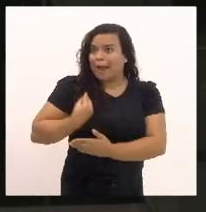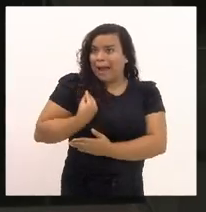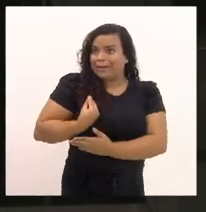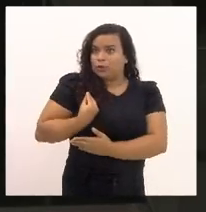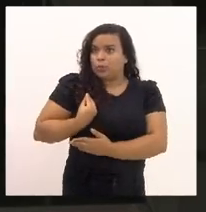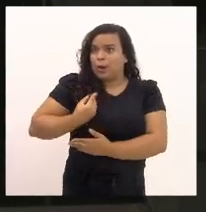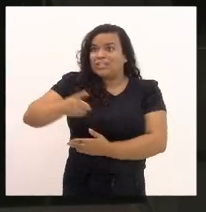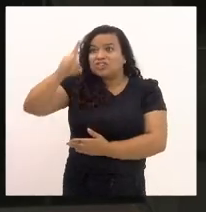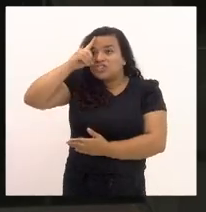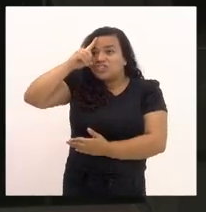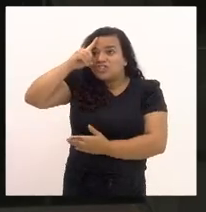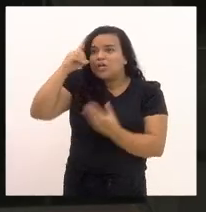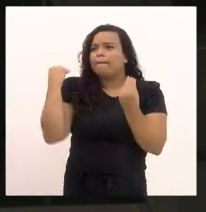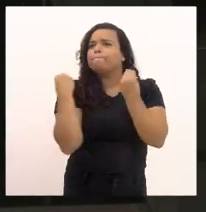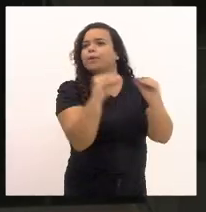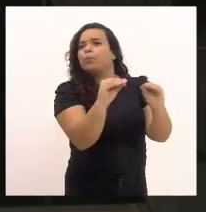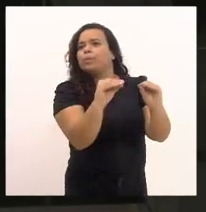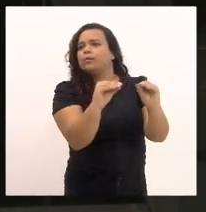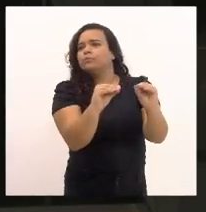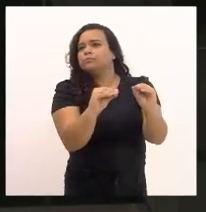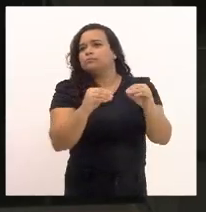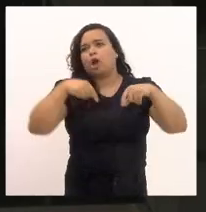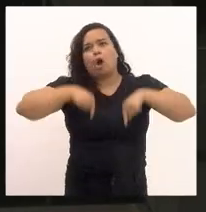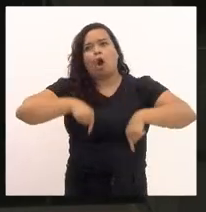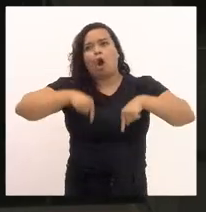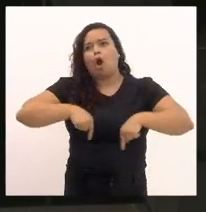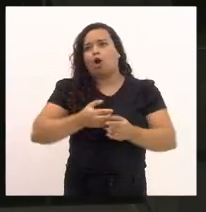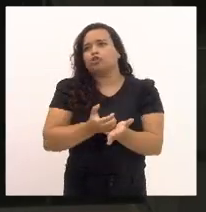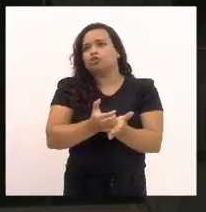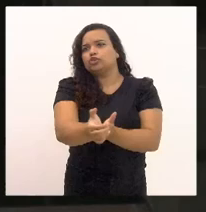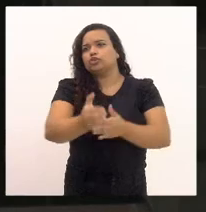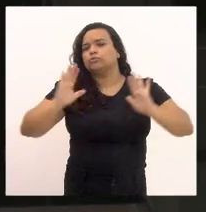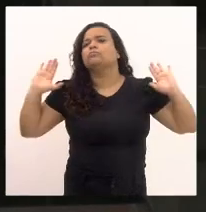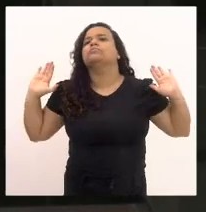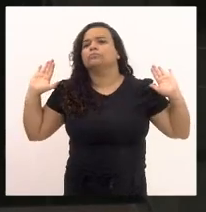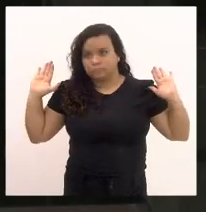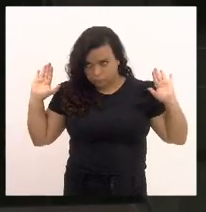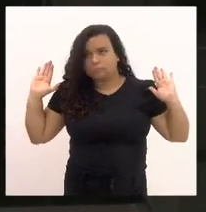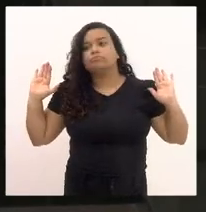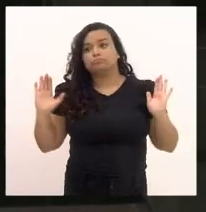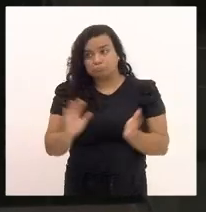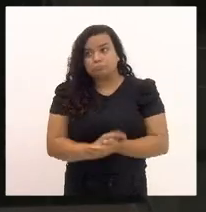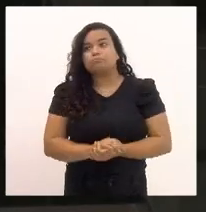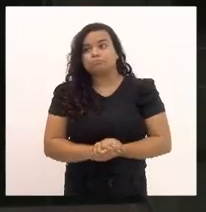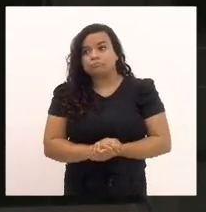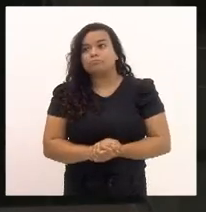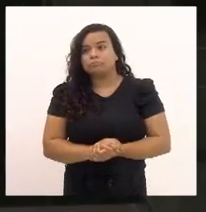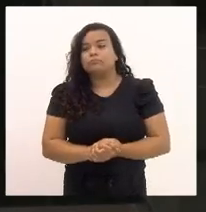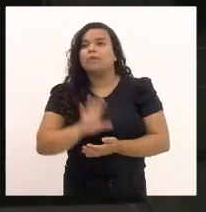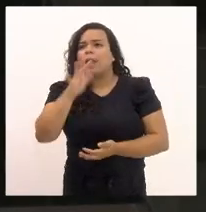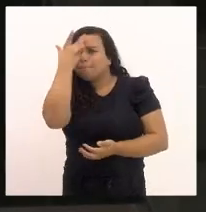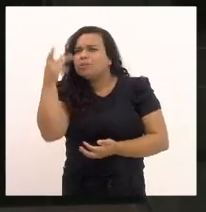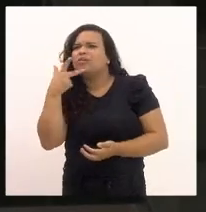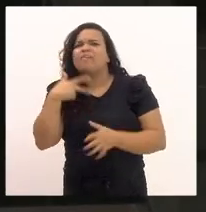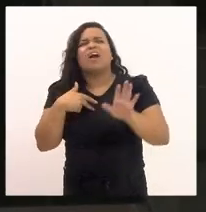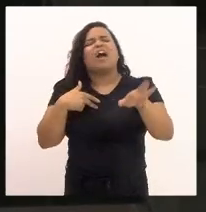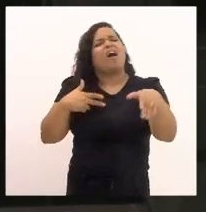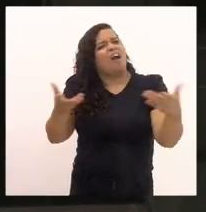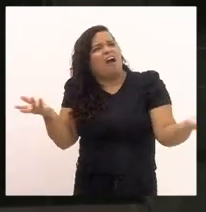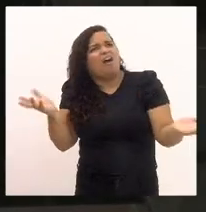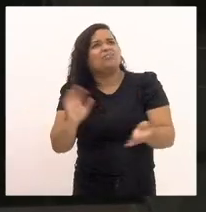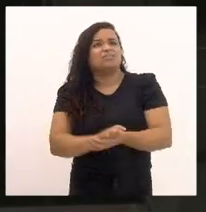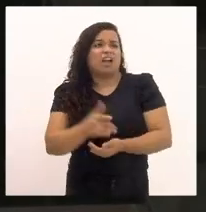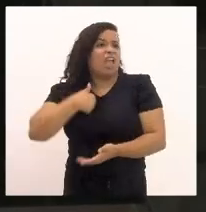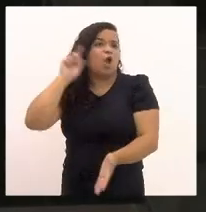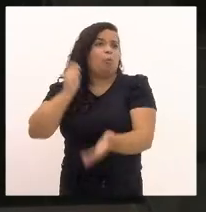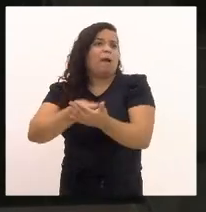data da sua publicação. Então, está em vigor a partir de hoje. Aí alguém diz assim, ah, mas